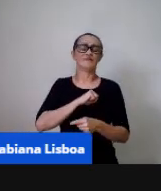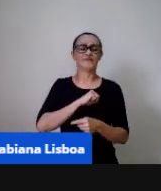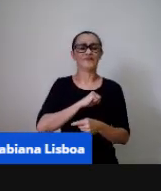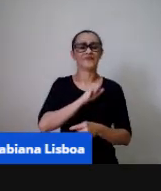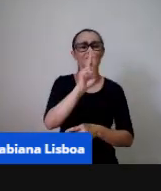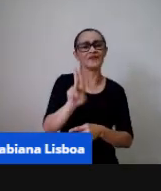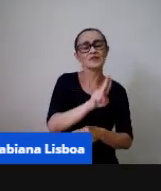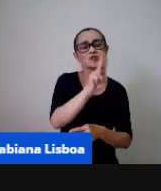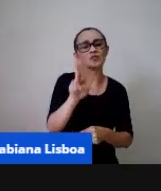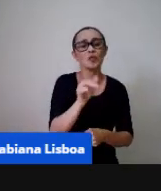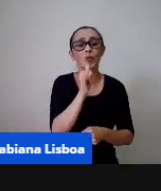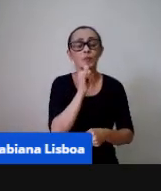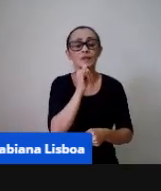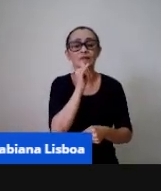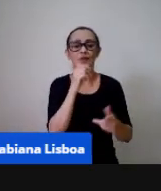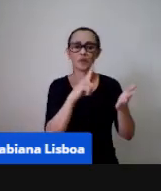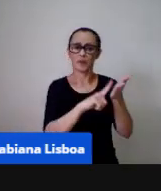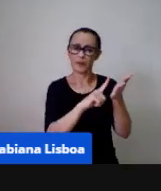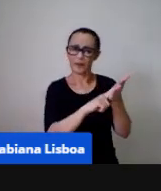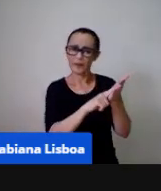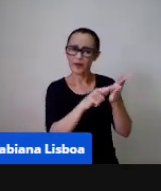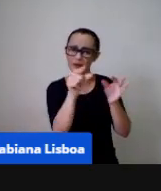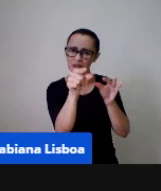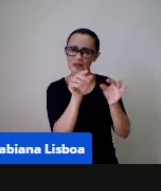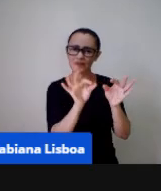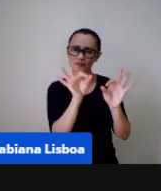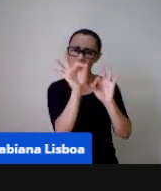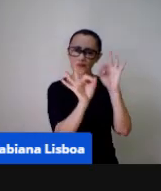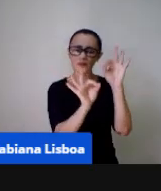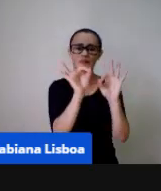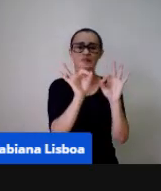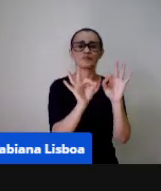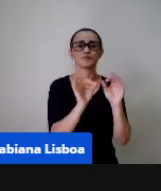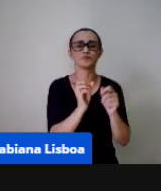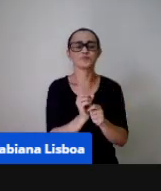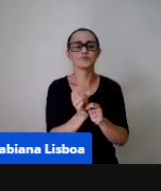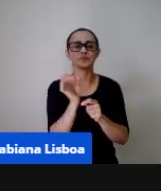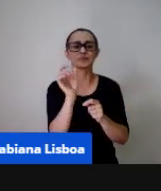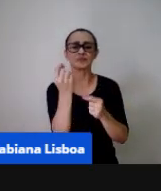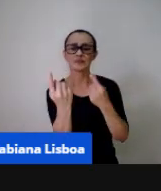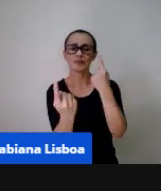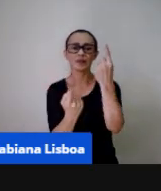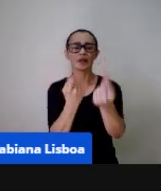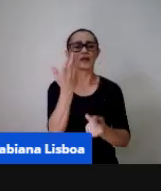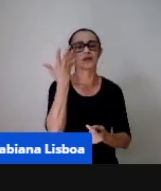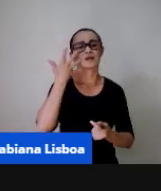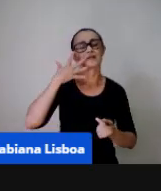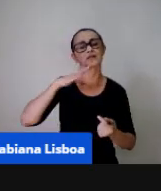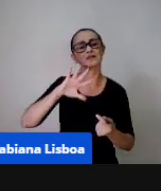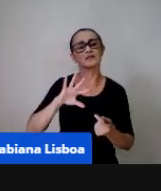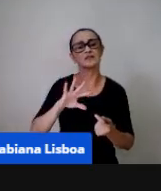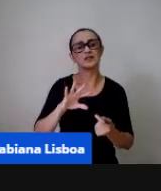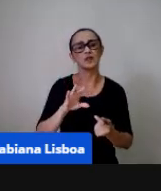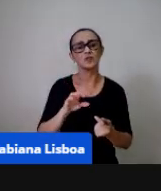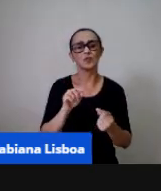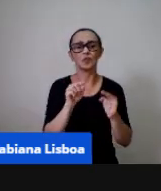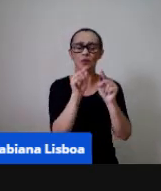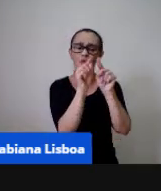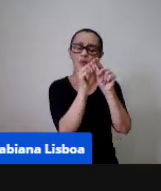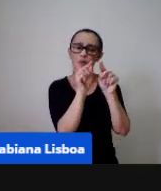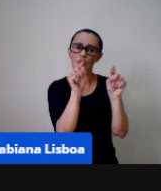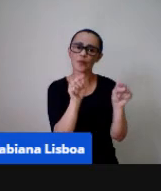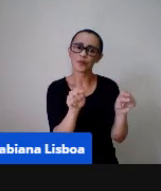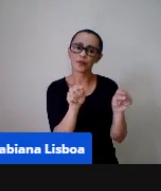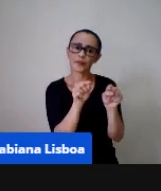exemplo no papel que está ali dimensional né? cada criança ganhou um quadradinho e ela